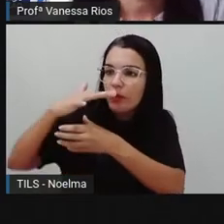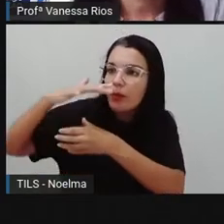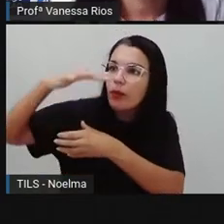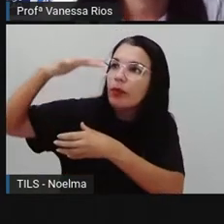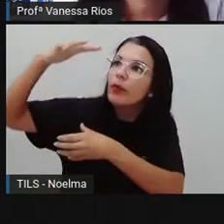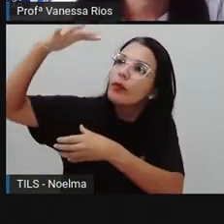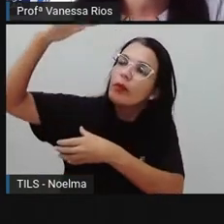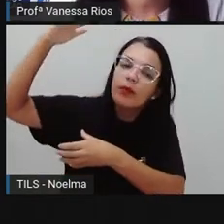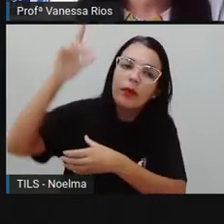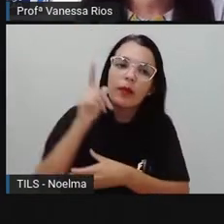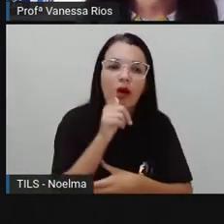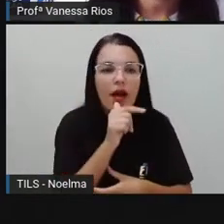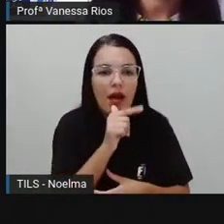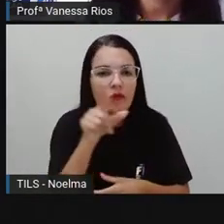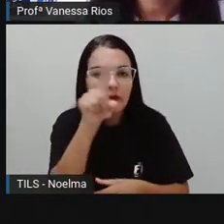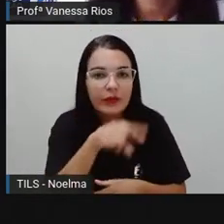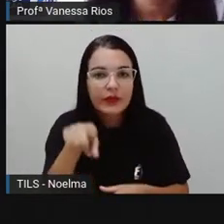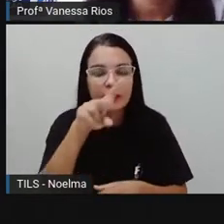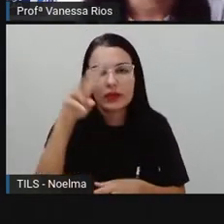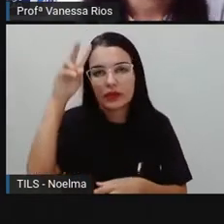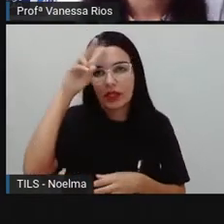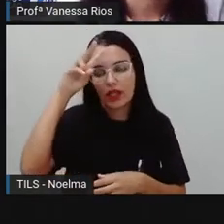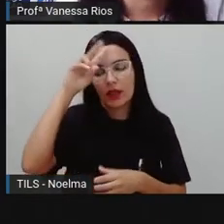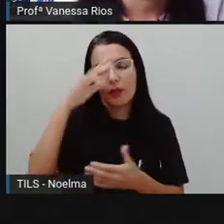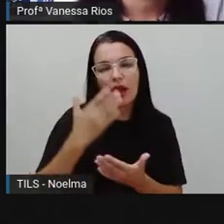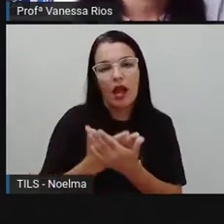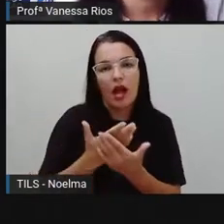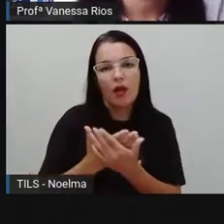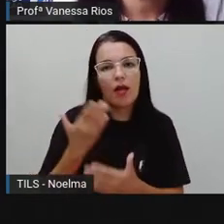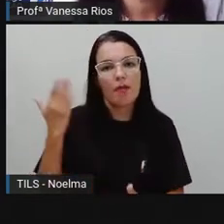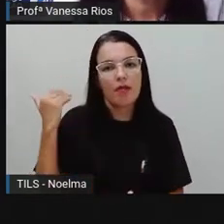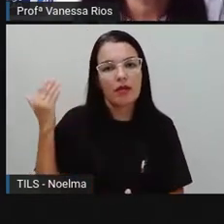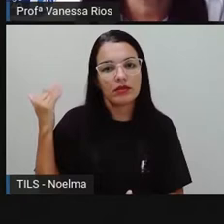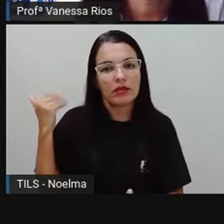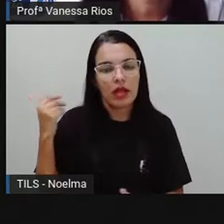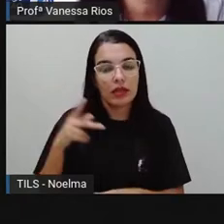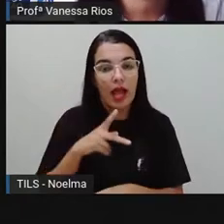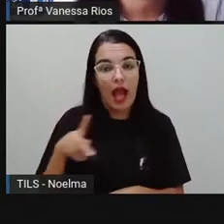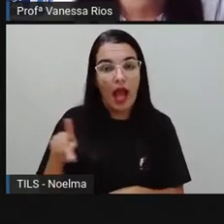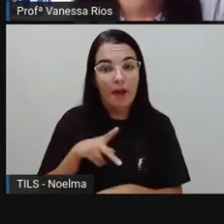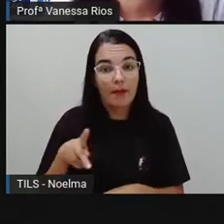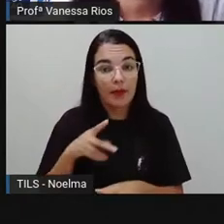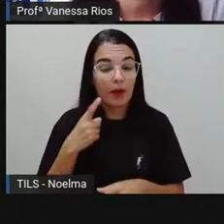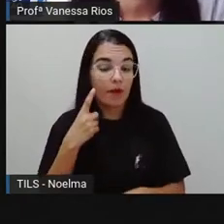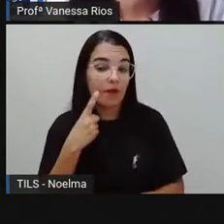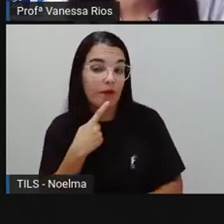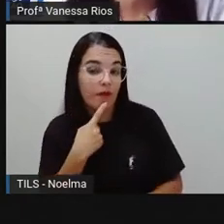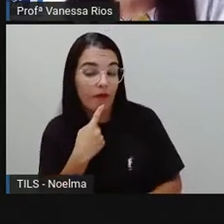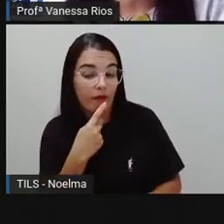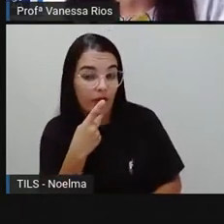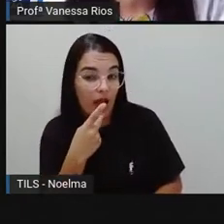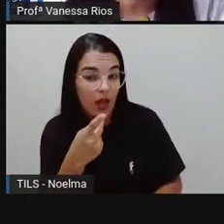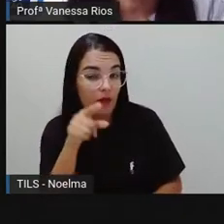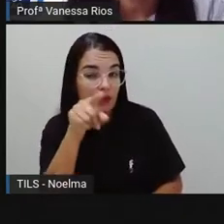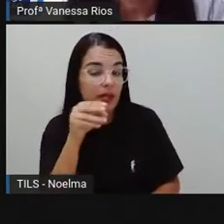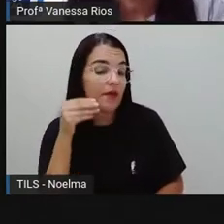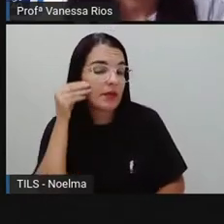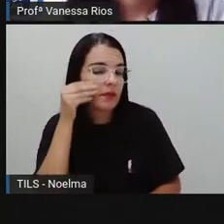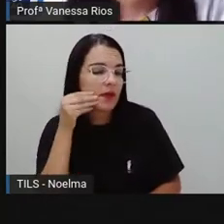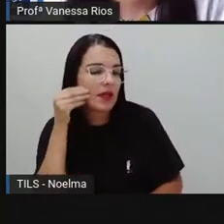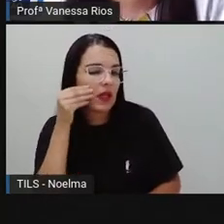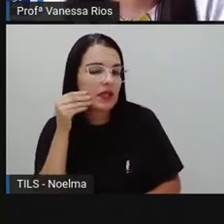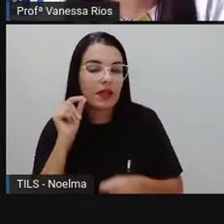Estão lembrados que na aula anterior, a Pró propôs, né? Que vocês fizessem uma experiência.